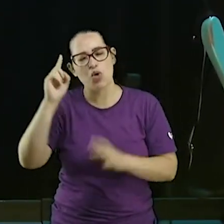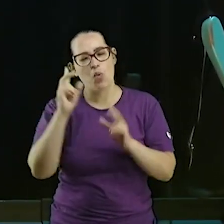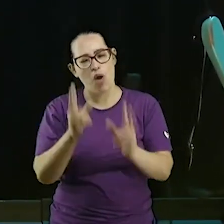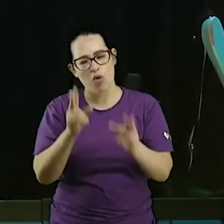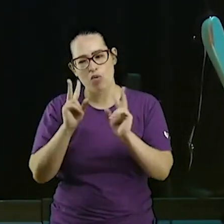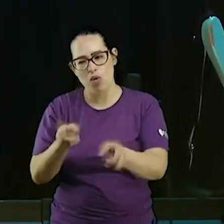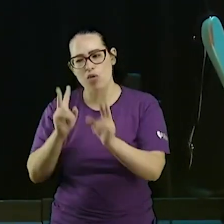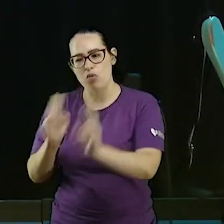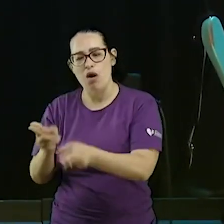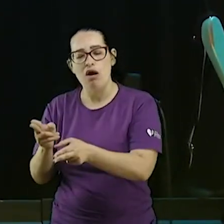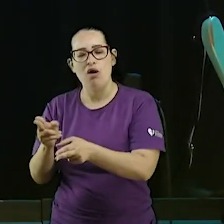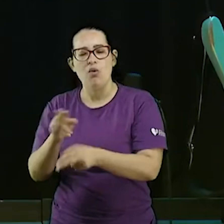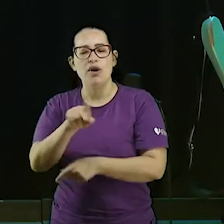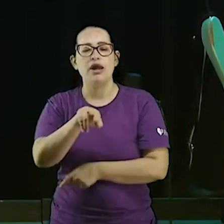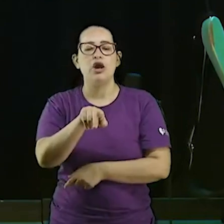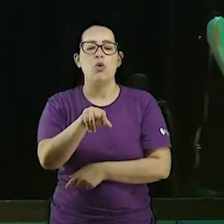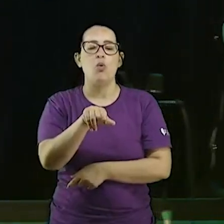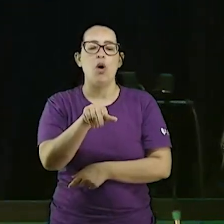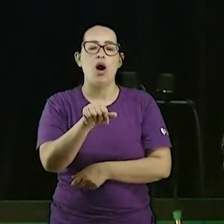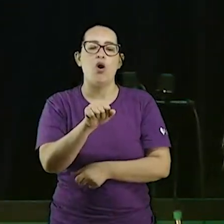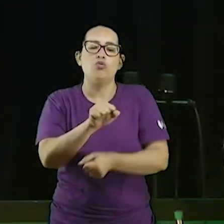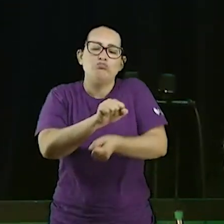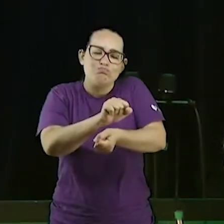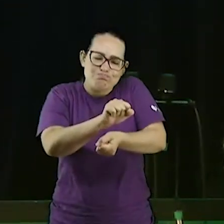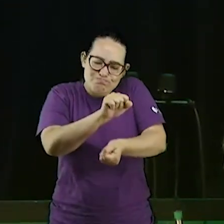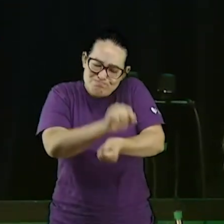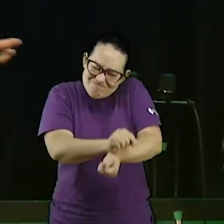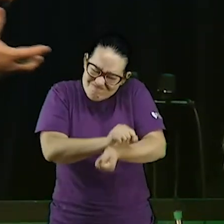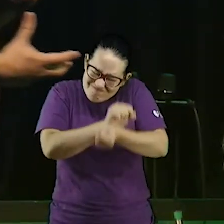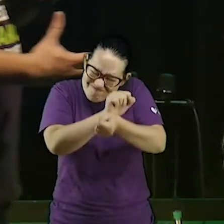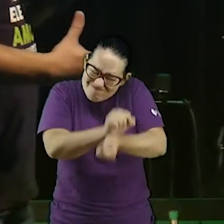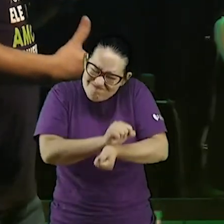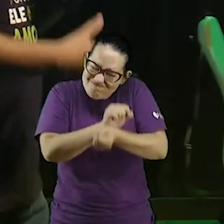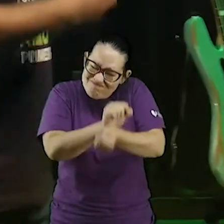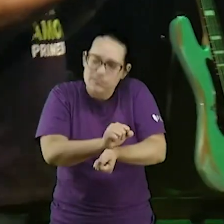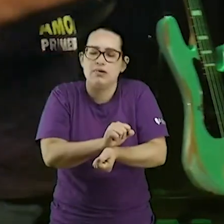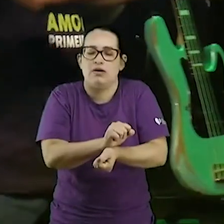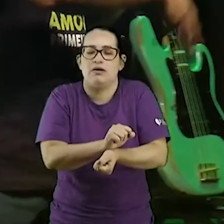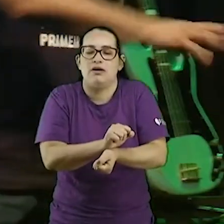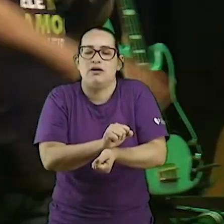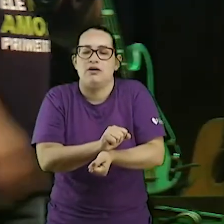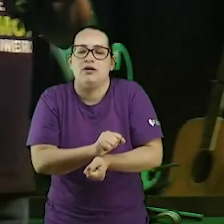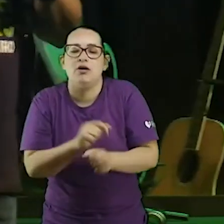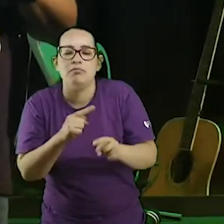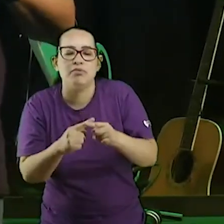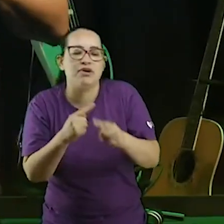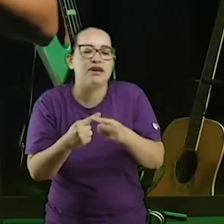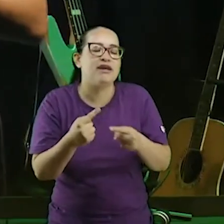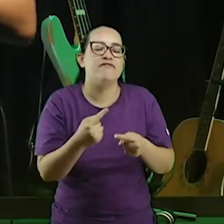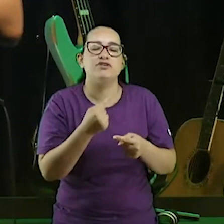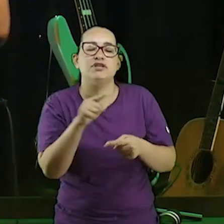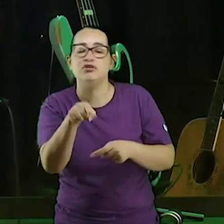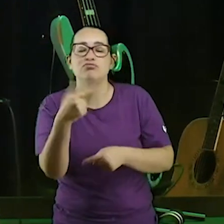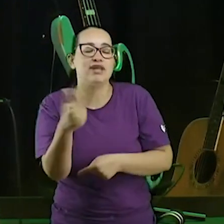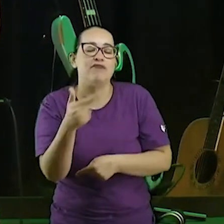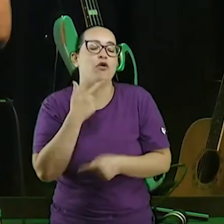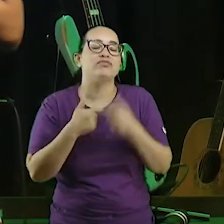E se você é escravo, você não tem permissão, nem vontade de pensar em liberdade.